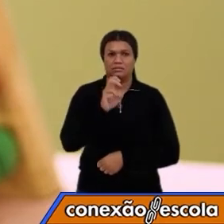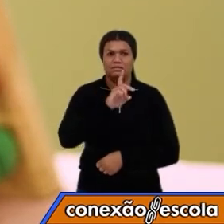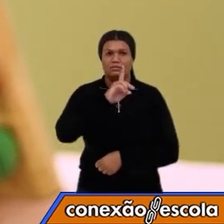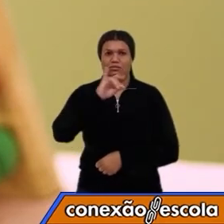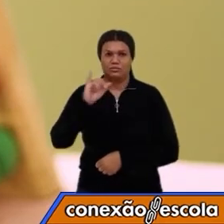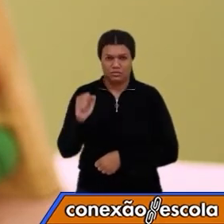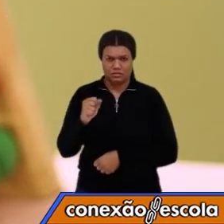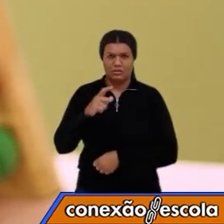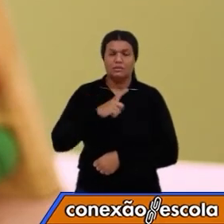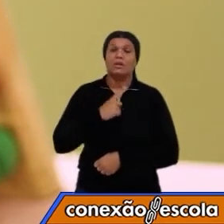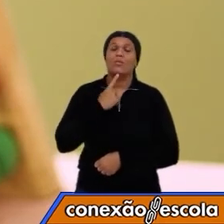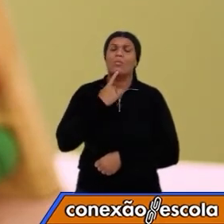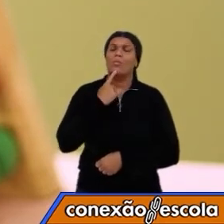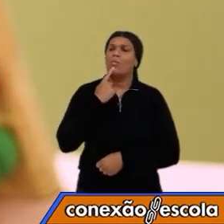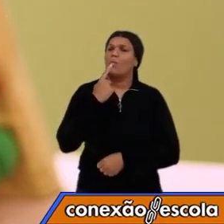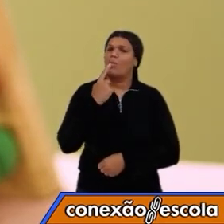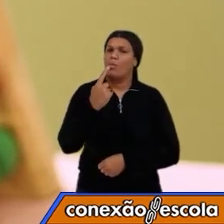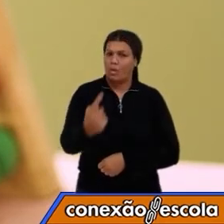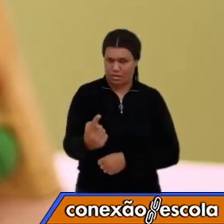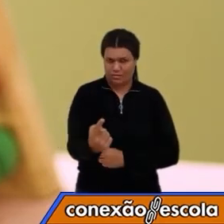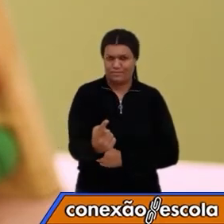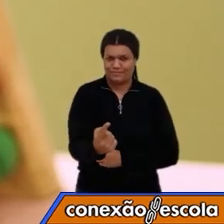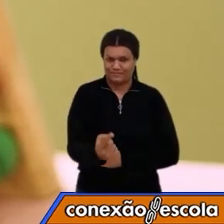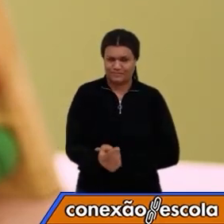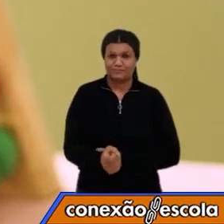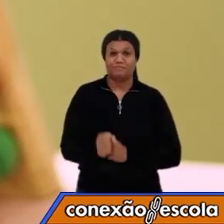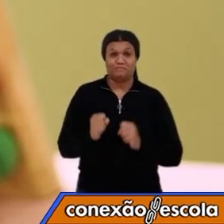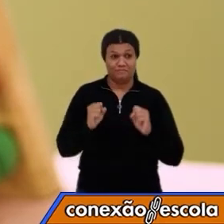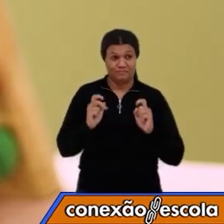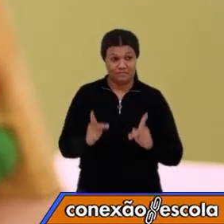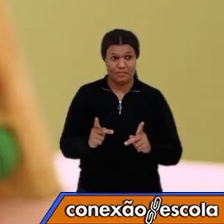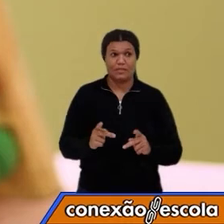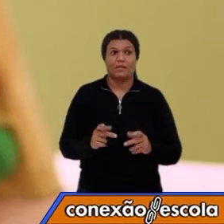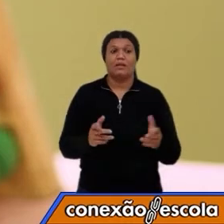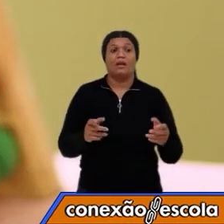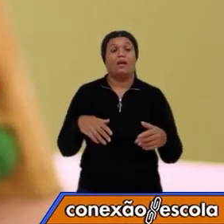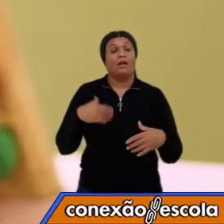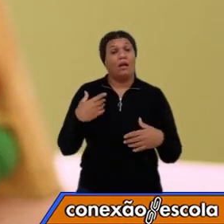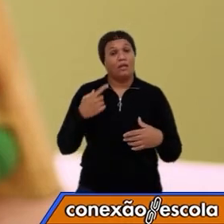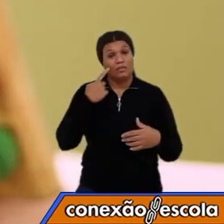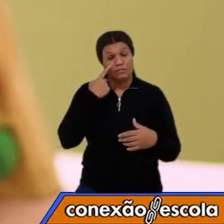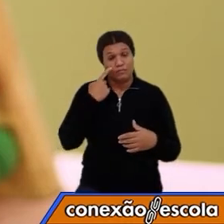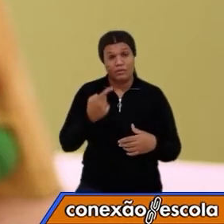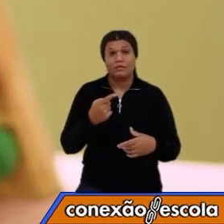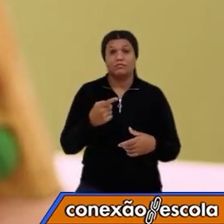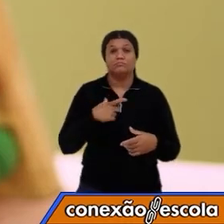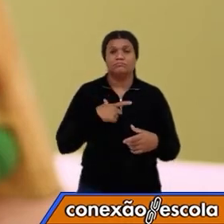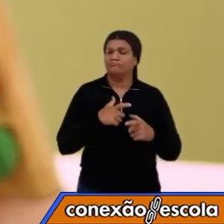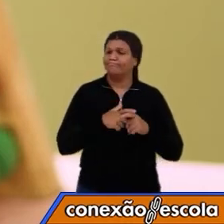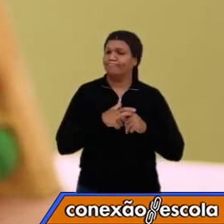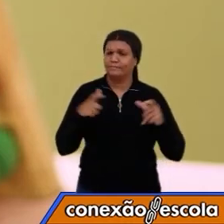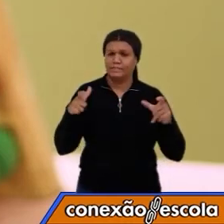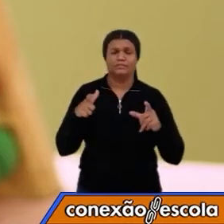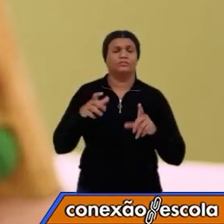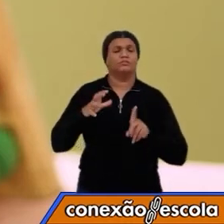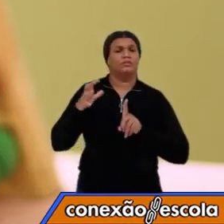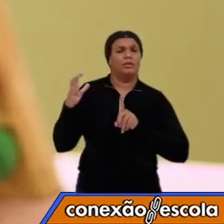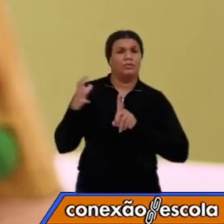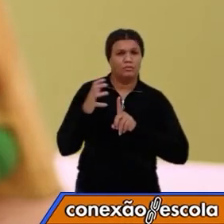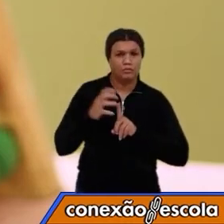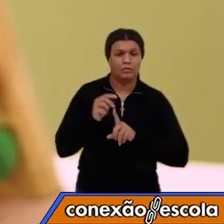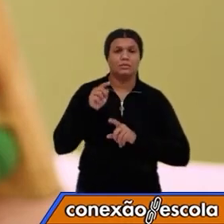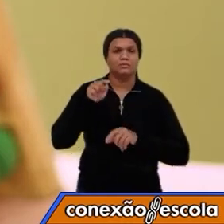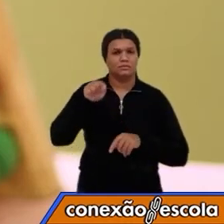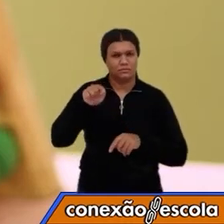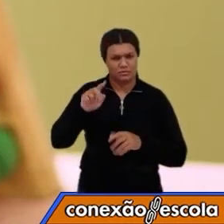decorrer de um ano. Certo? Então, nós vimos aí que as grandes consequências desses movimentos